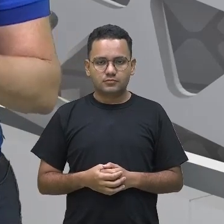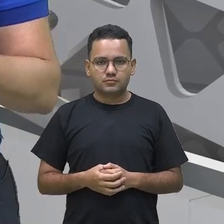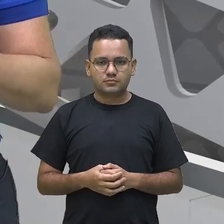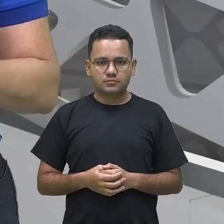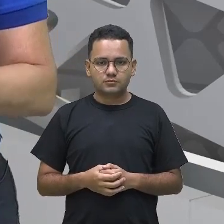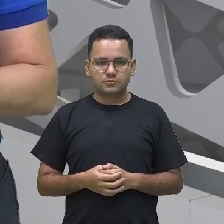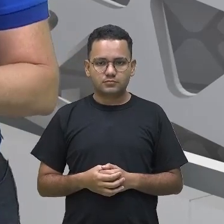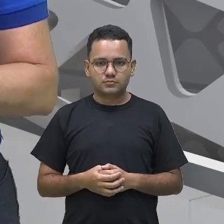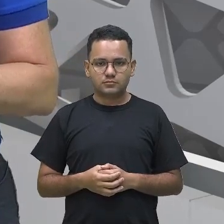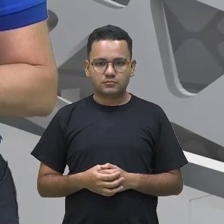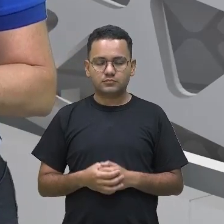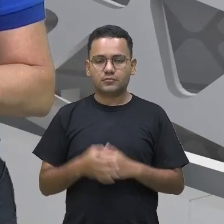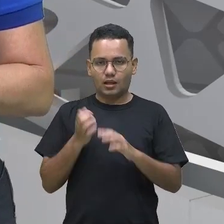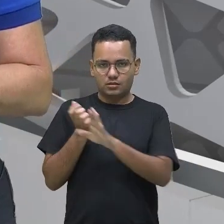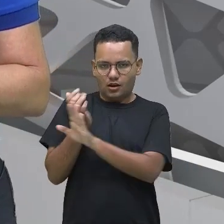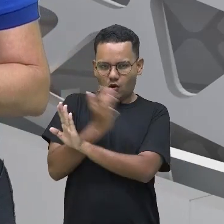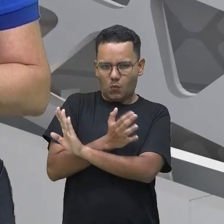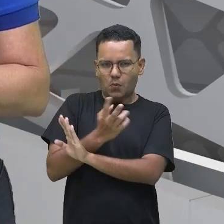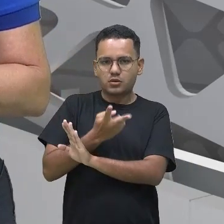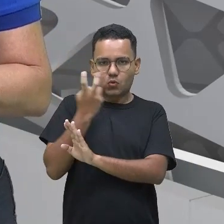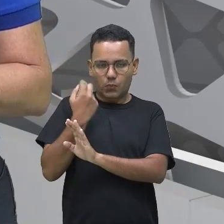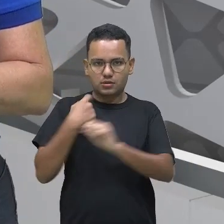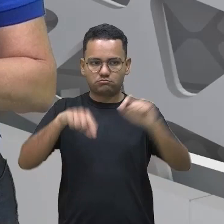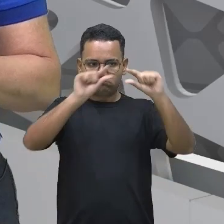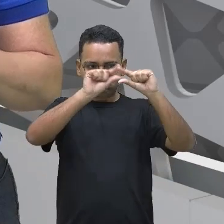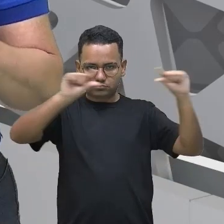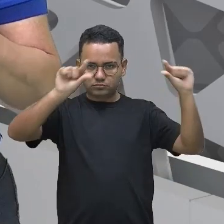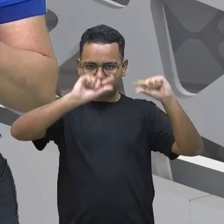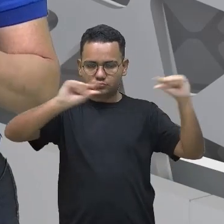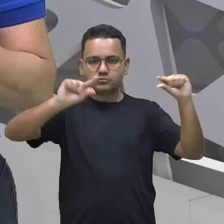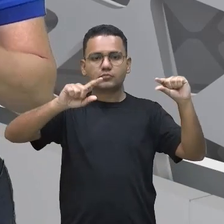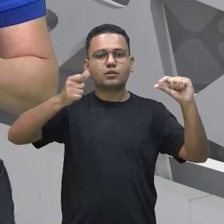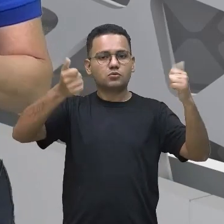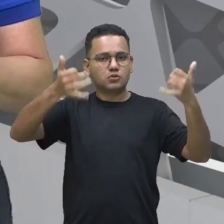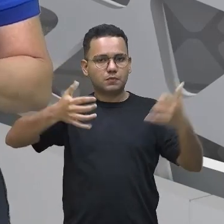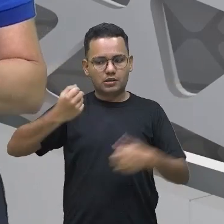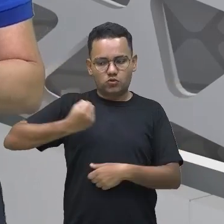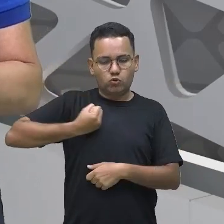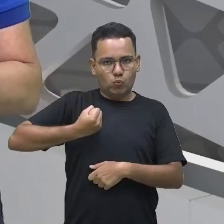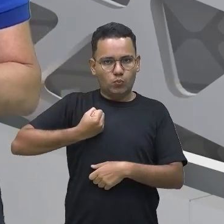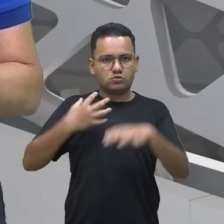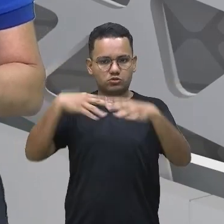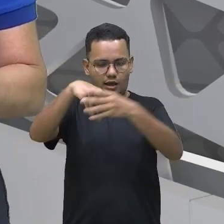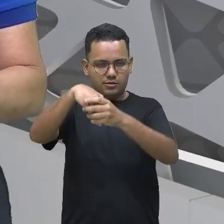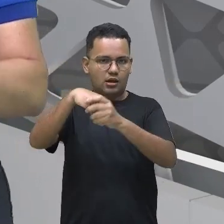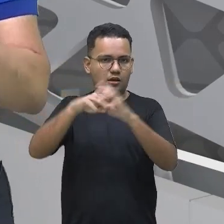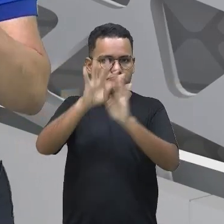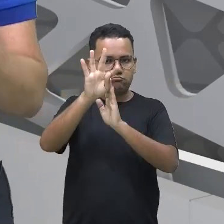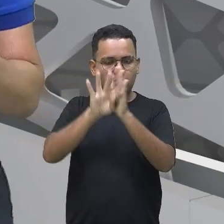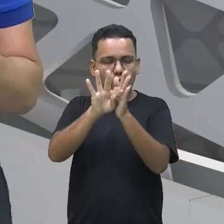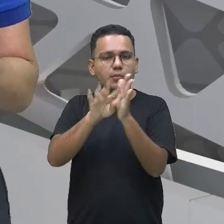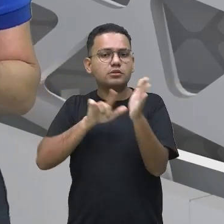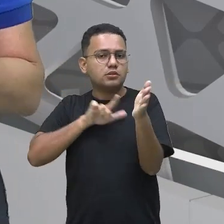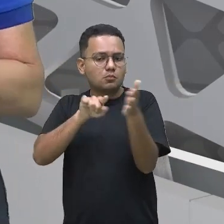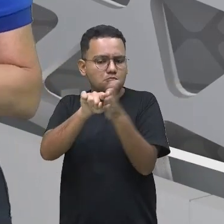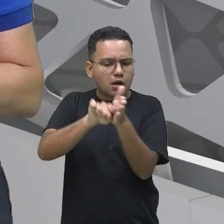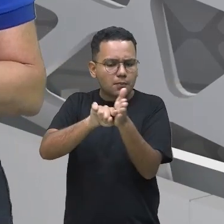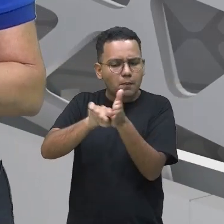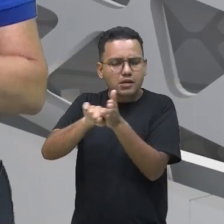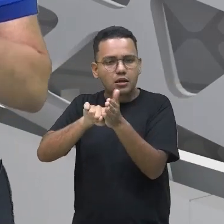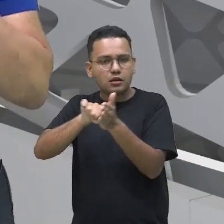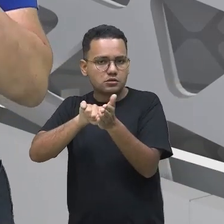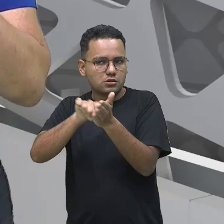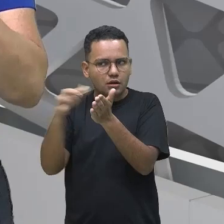números são muito importantes quando você quer apresentar uma pesquisa de modo mais claro, por